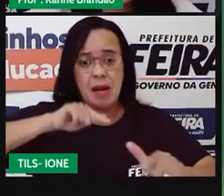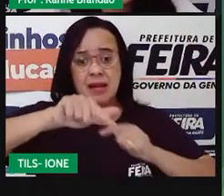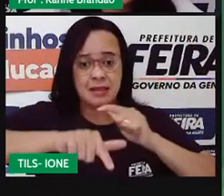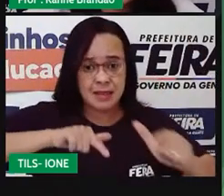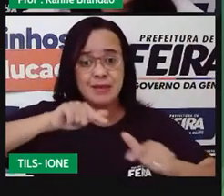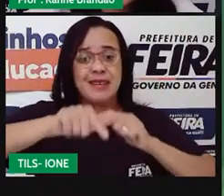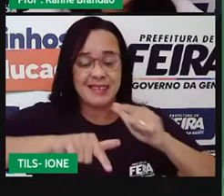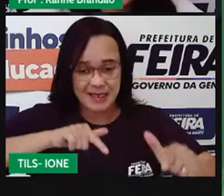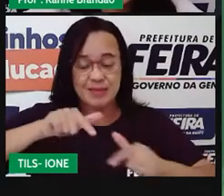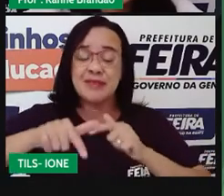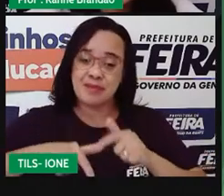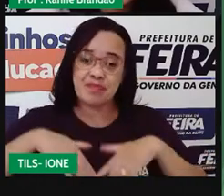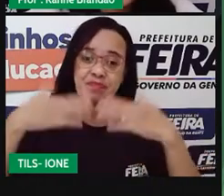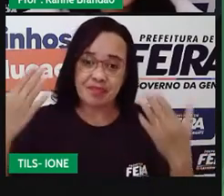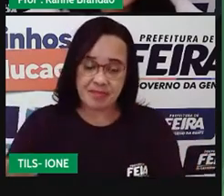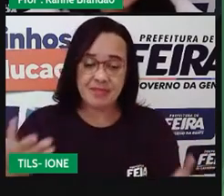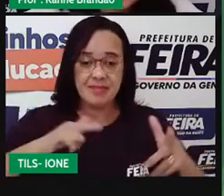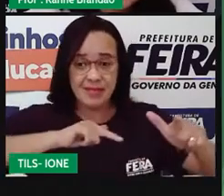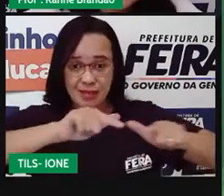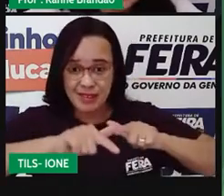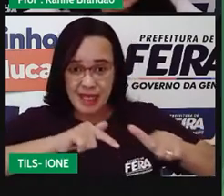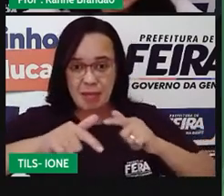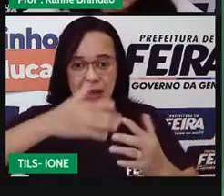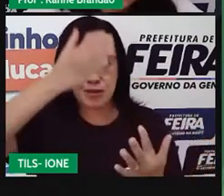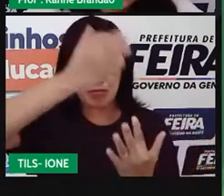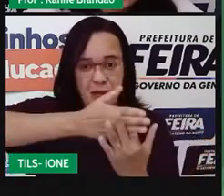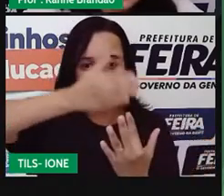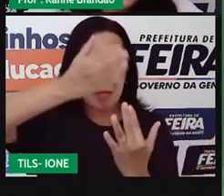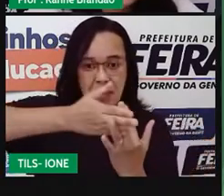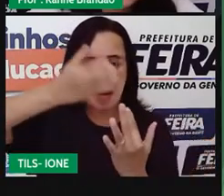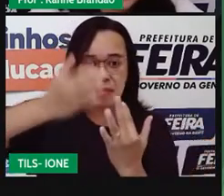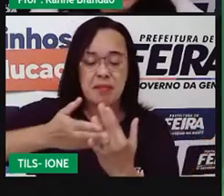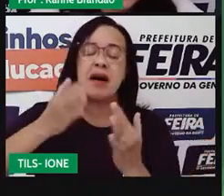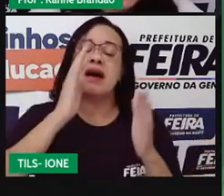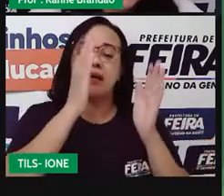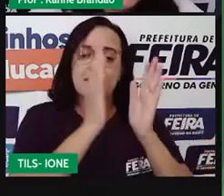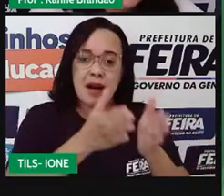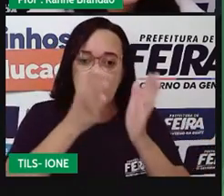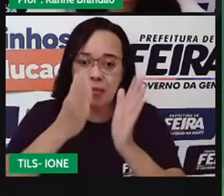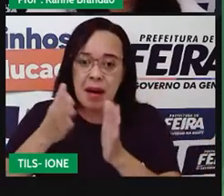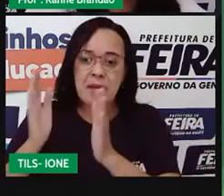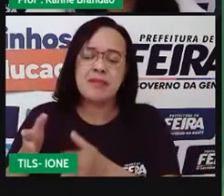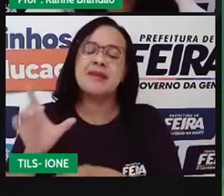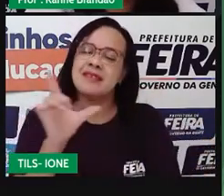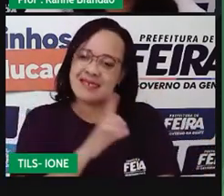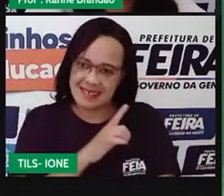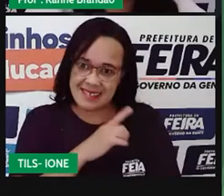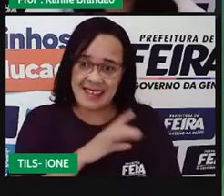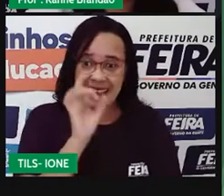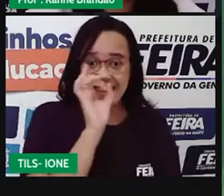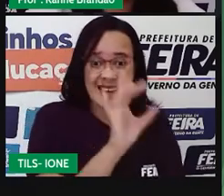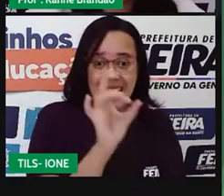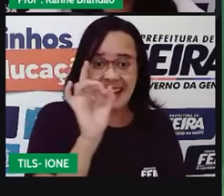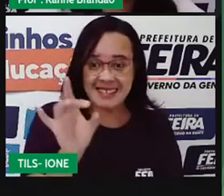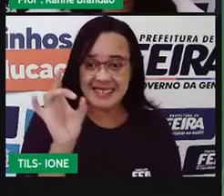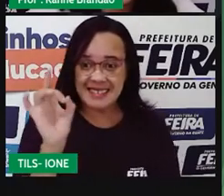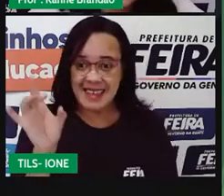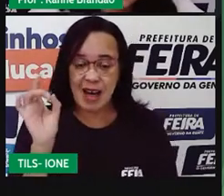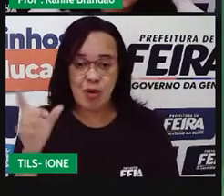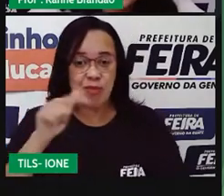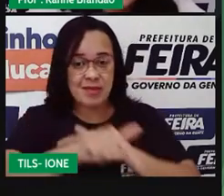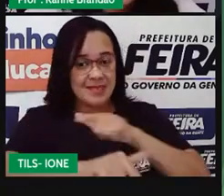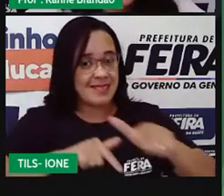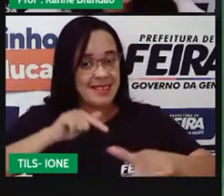aqui nesse trecho do filme Entes, né? As formigas, né? Cada uma delas exercendo uma